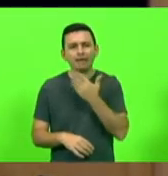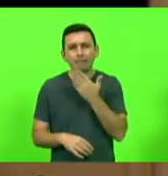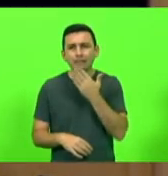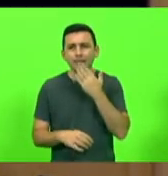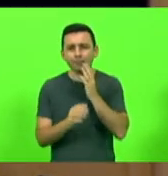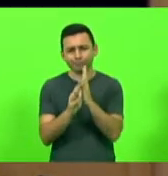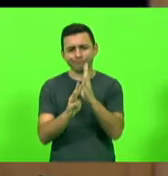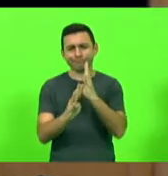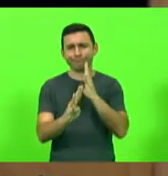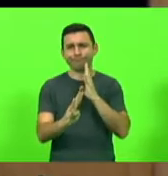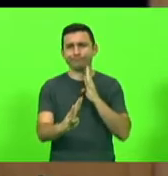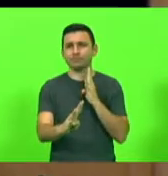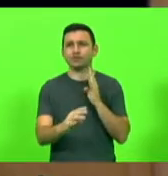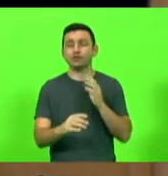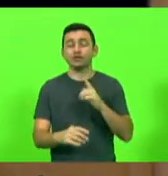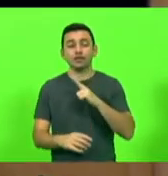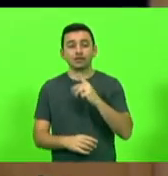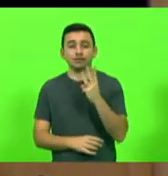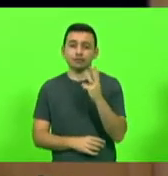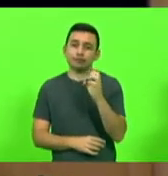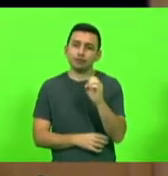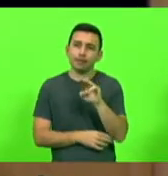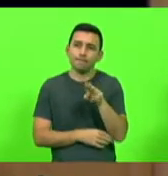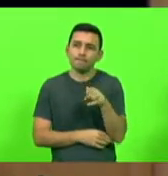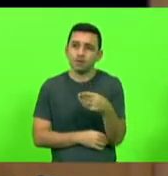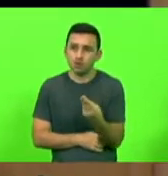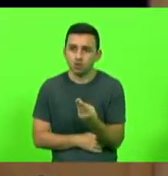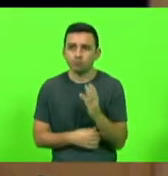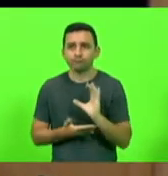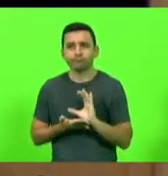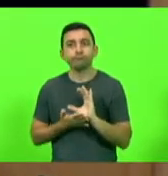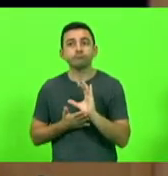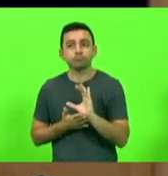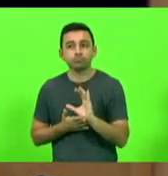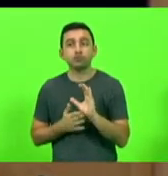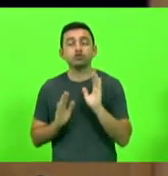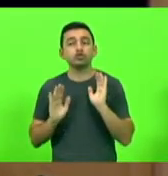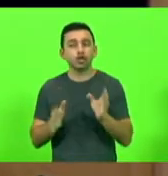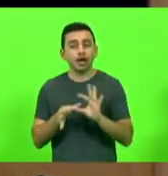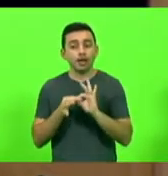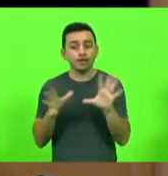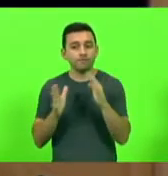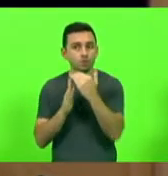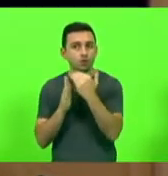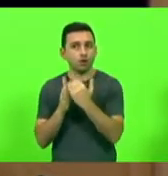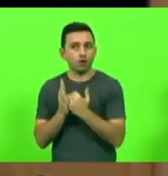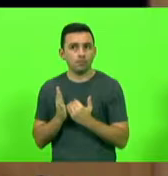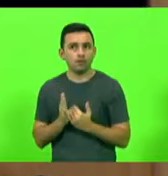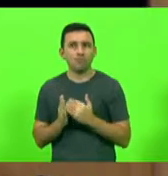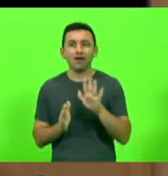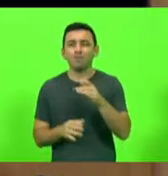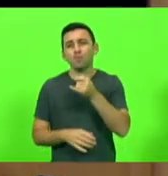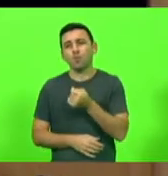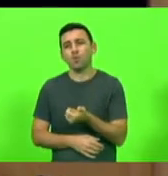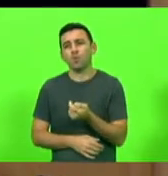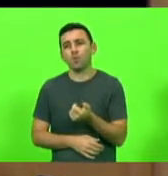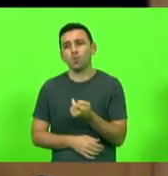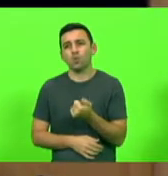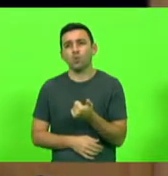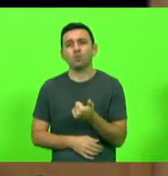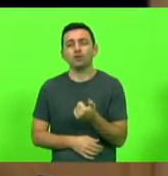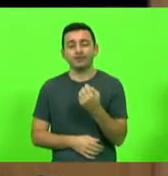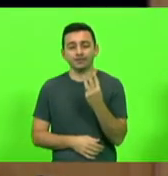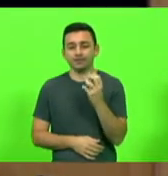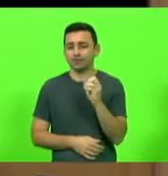o que dá os 30 milhões aí que foi disponibilizado para o programa, mas é pouco. É pouco esses